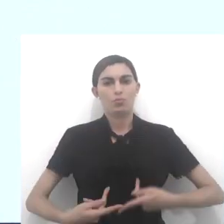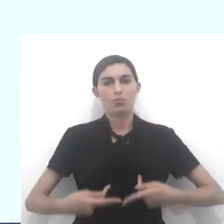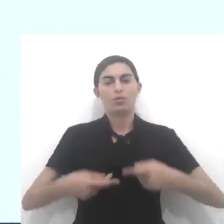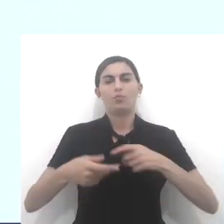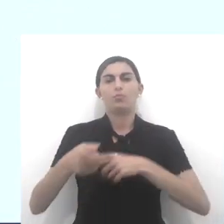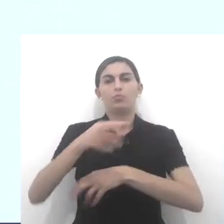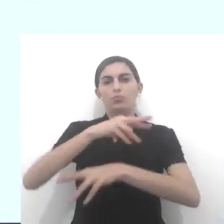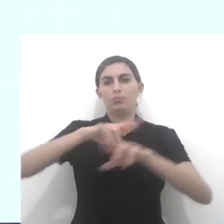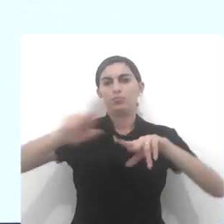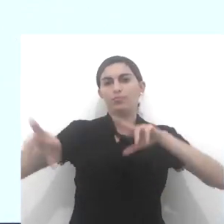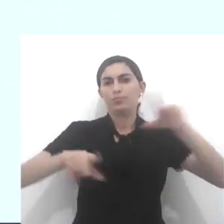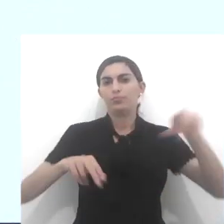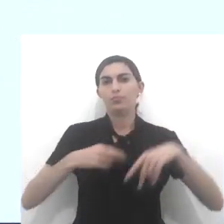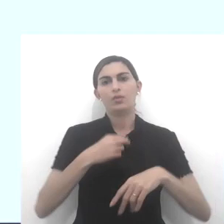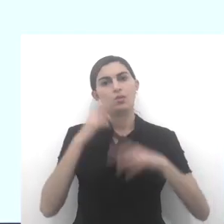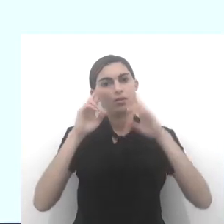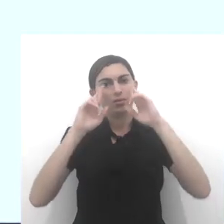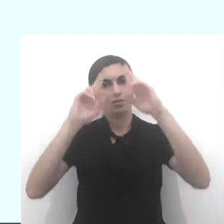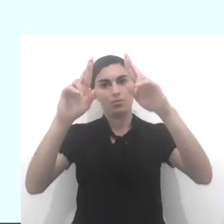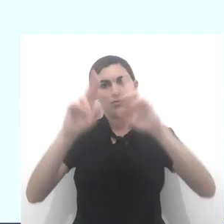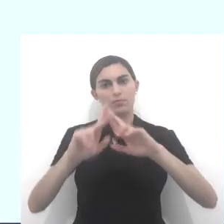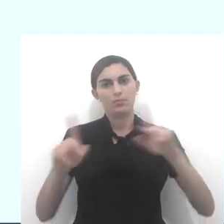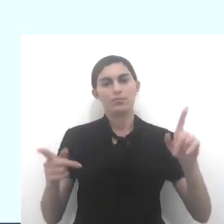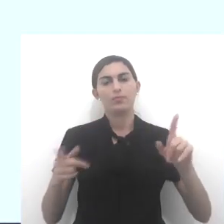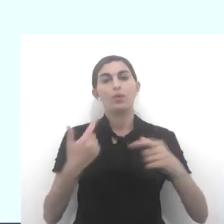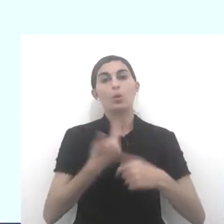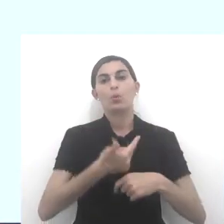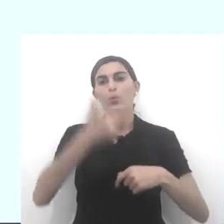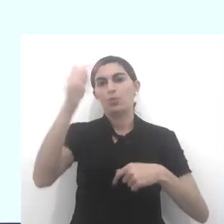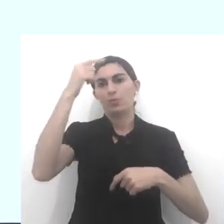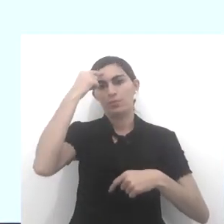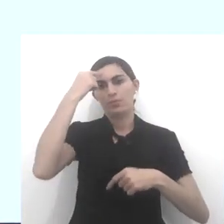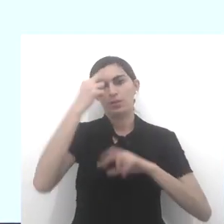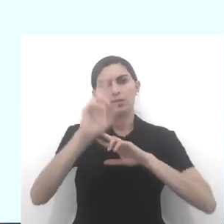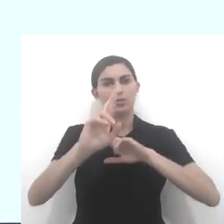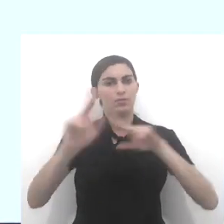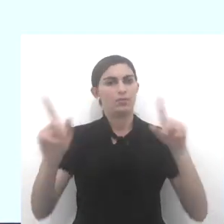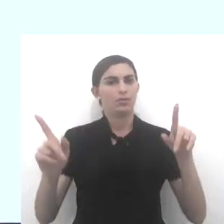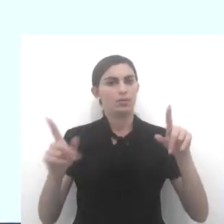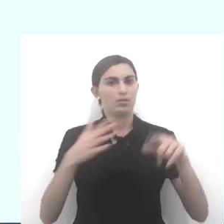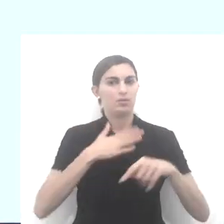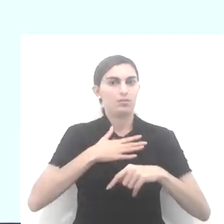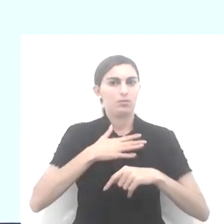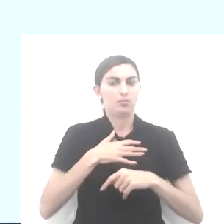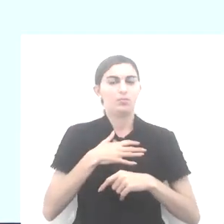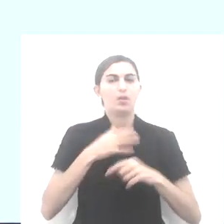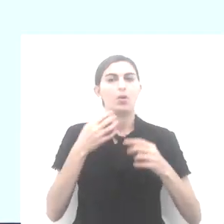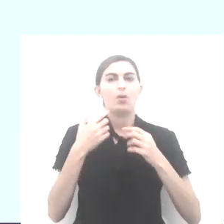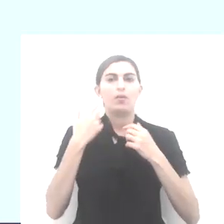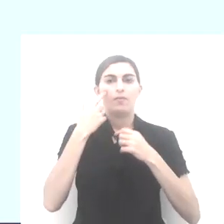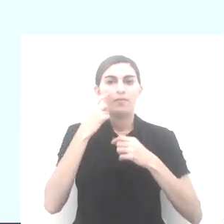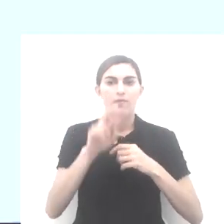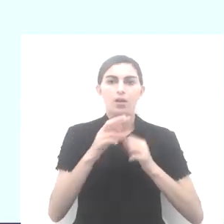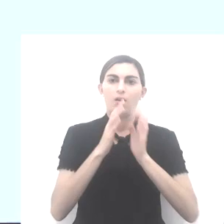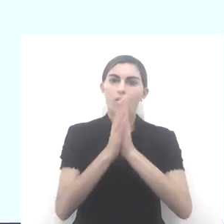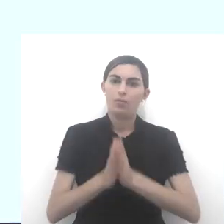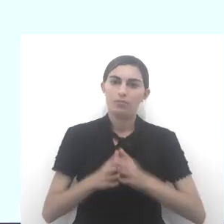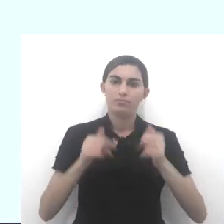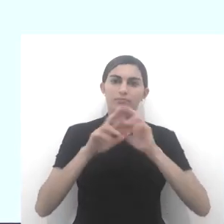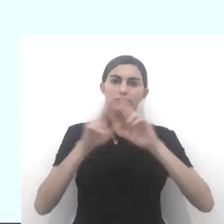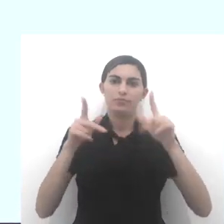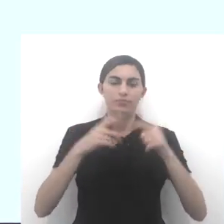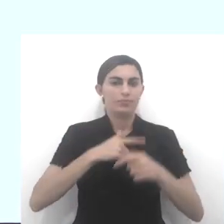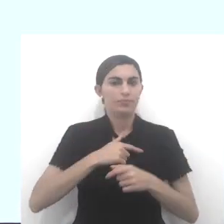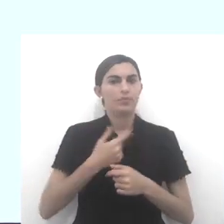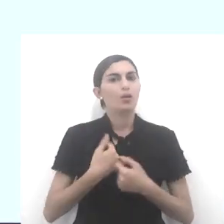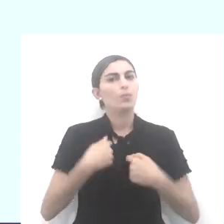pluralidade. O respeito ao diferente. O outro pensa diferente de mim. O outro ora, reza diferente